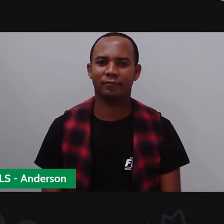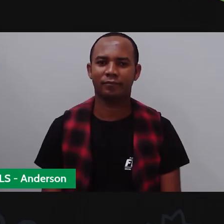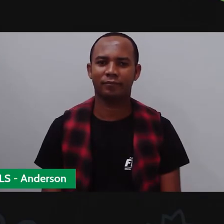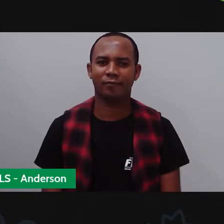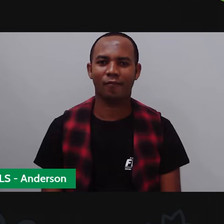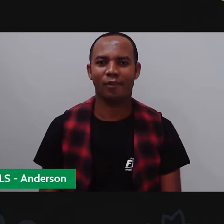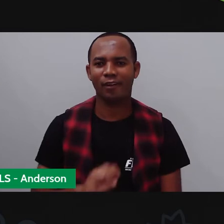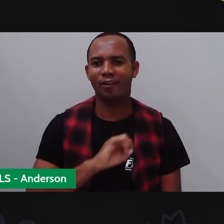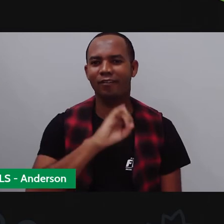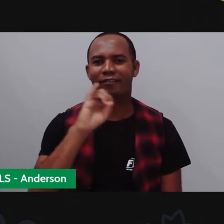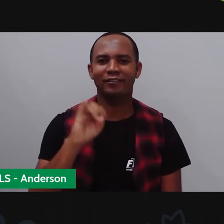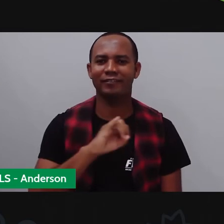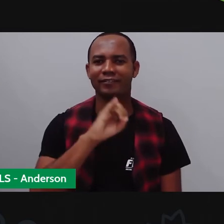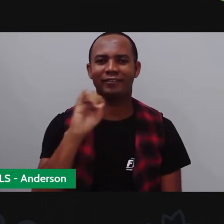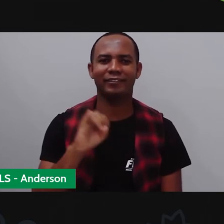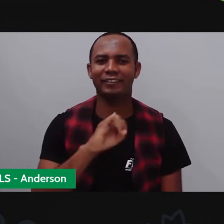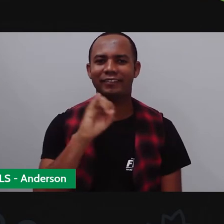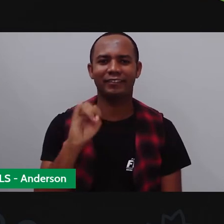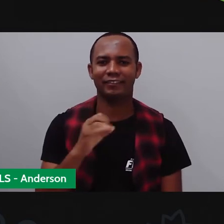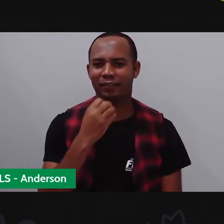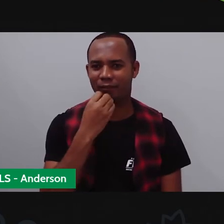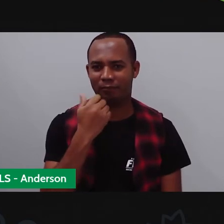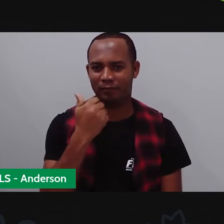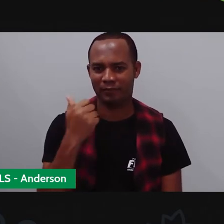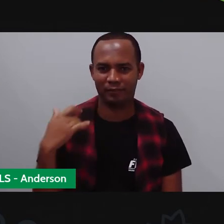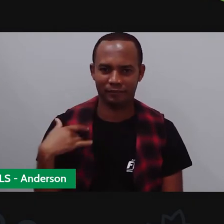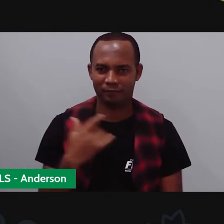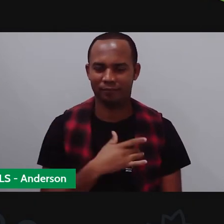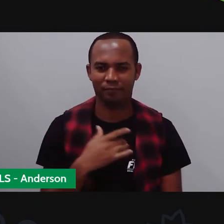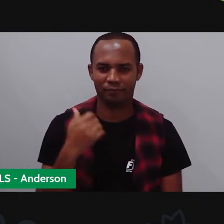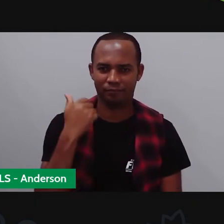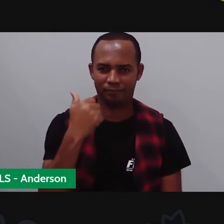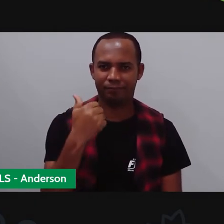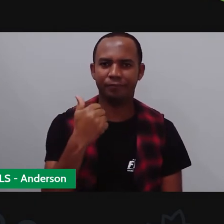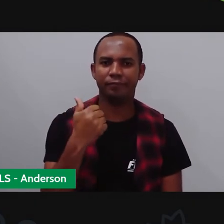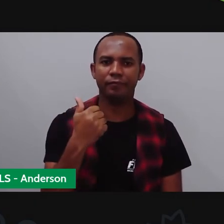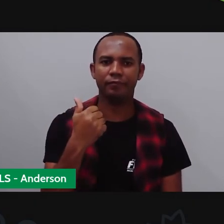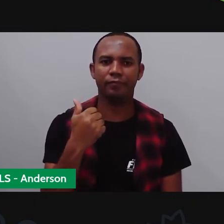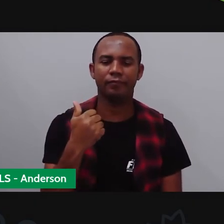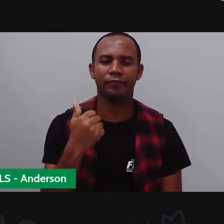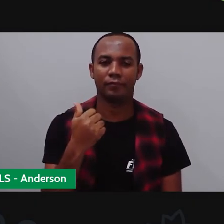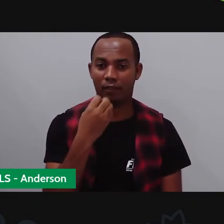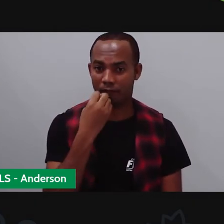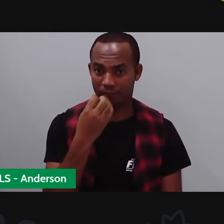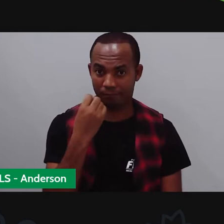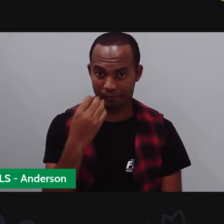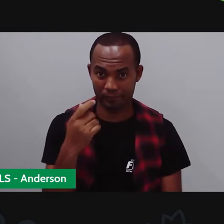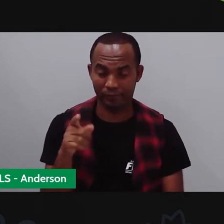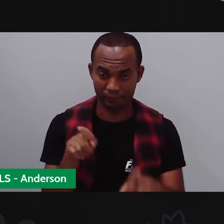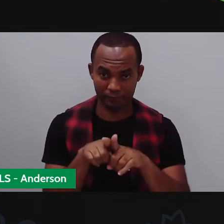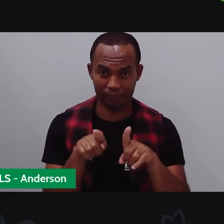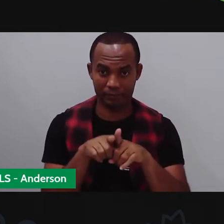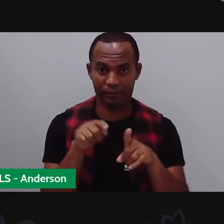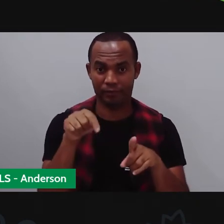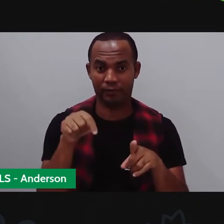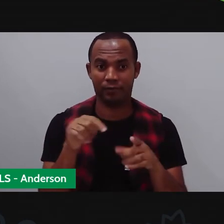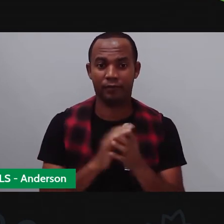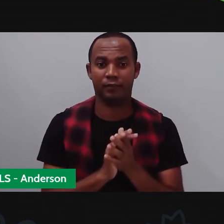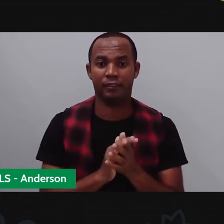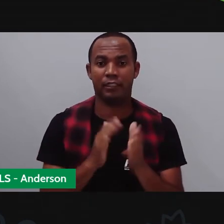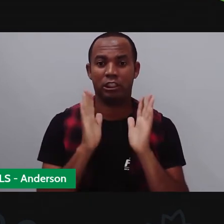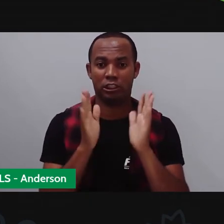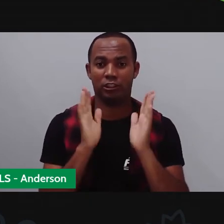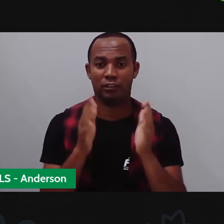Oi meus amores, tudo bem com vocês? Tá tudo bem com a gente aqui também. Já deram aquele